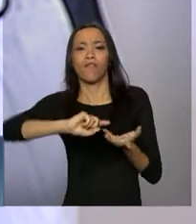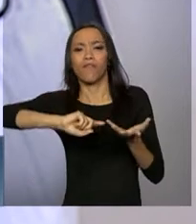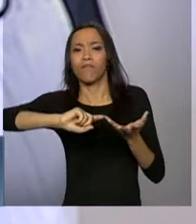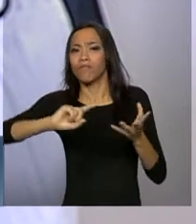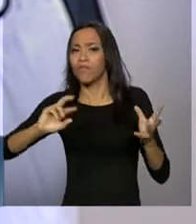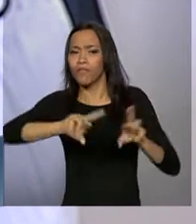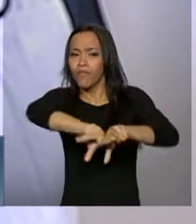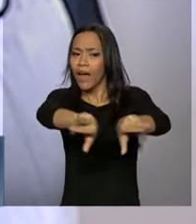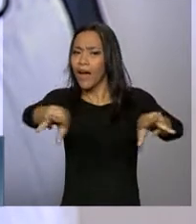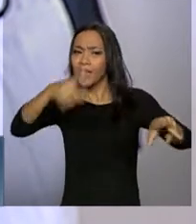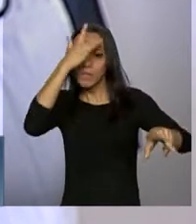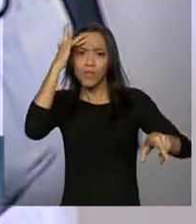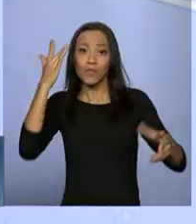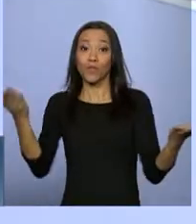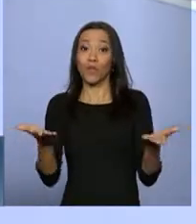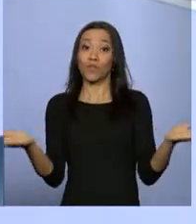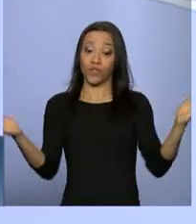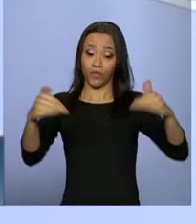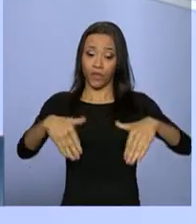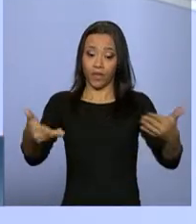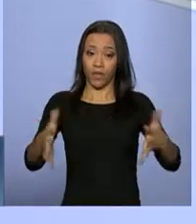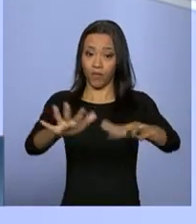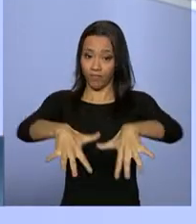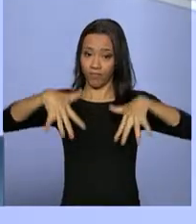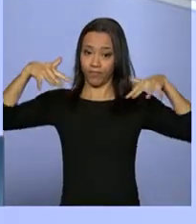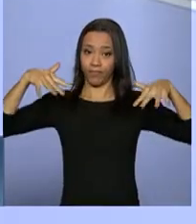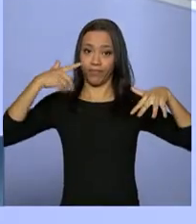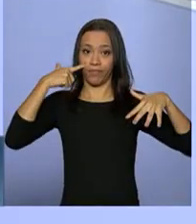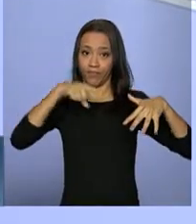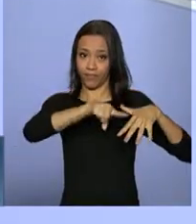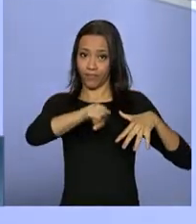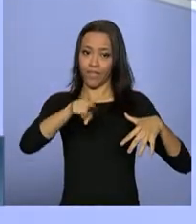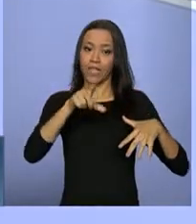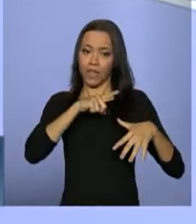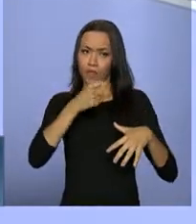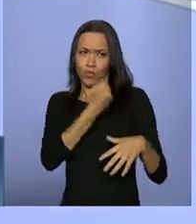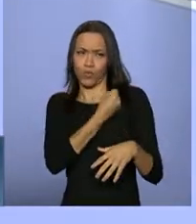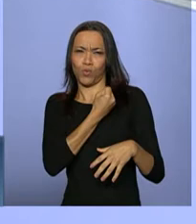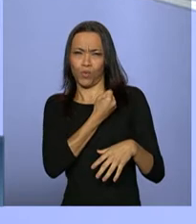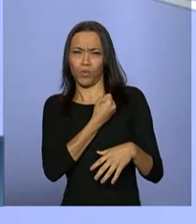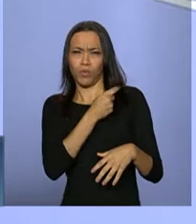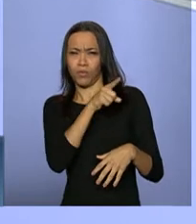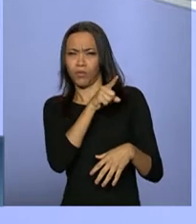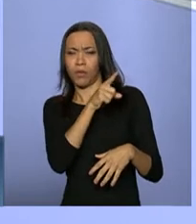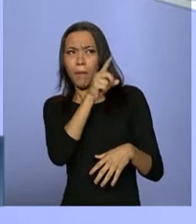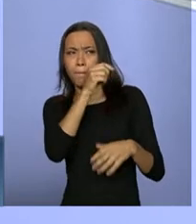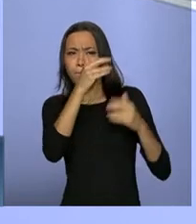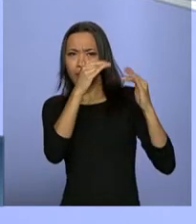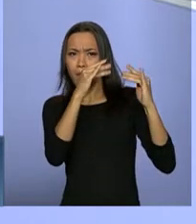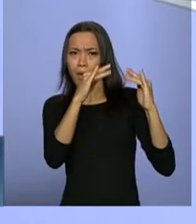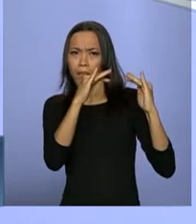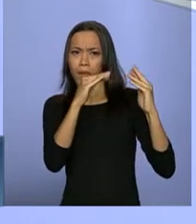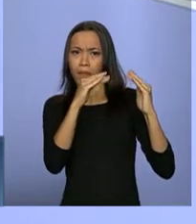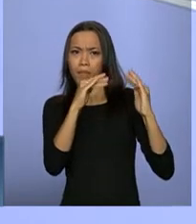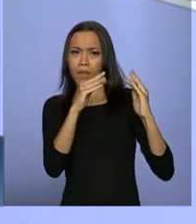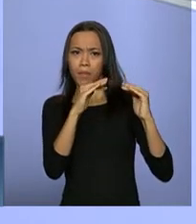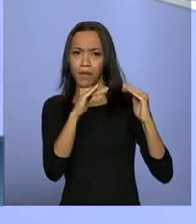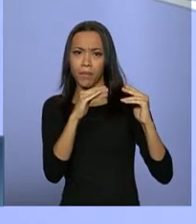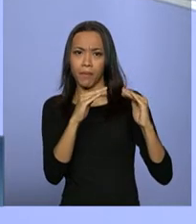nesse espaço para que a emoção... Aqui nós temos números frios, mas vocês vão perceber, com as falas que vêm